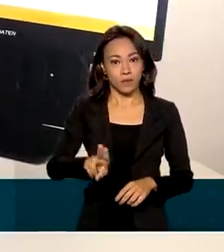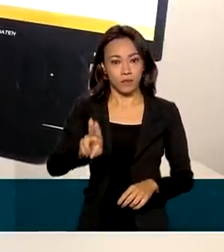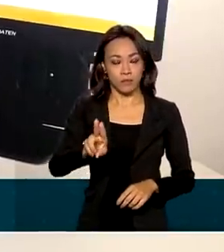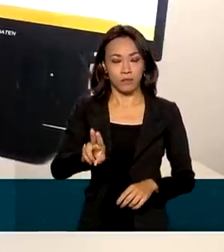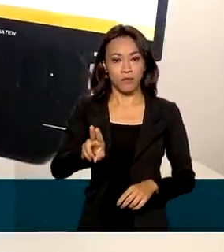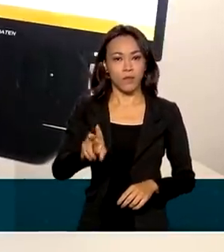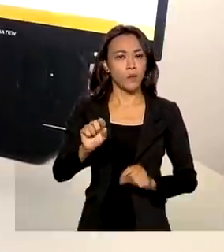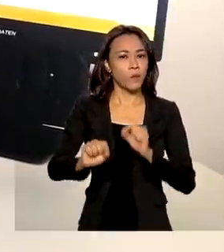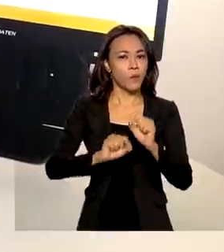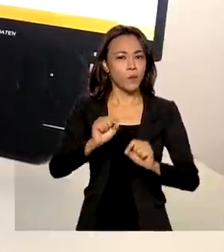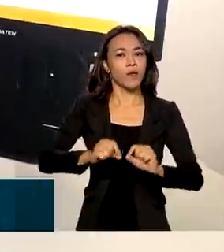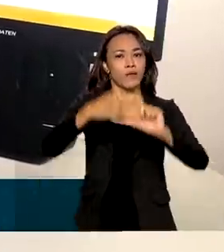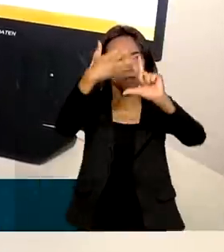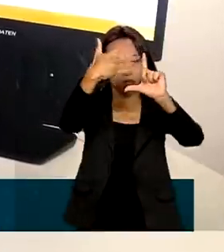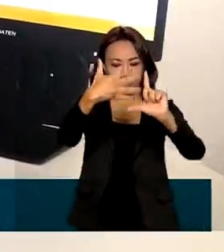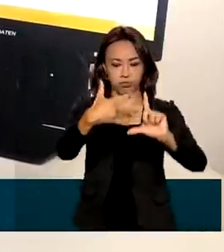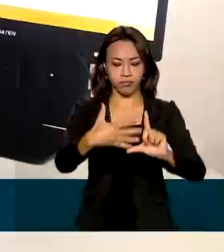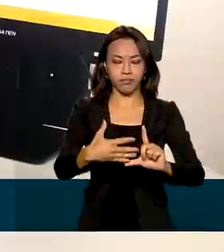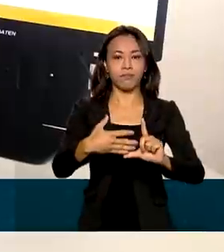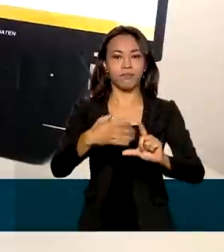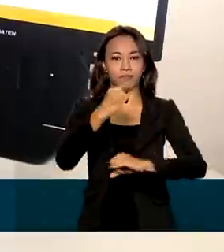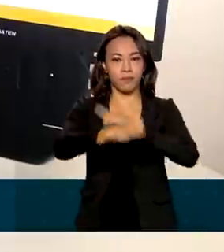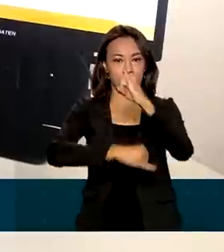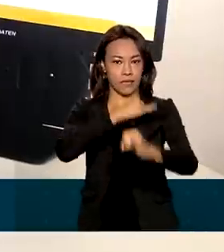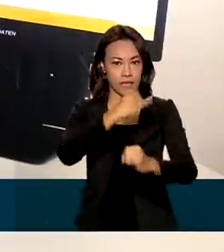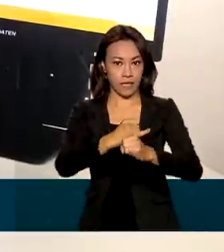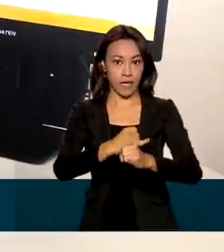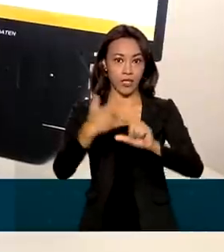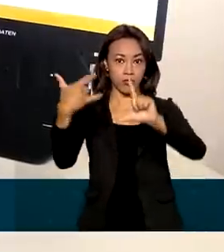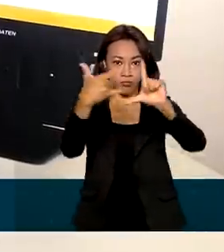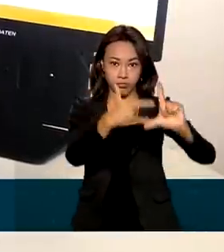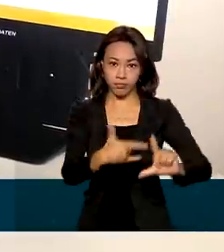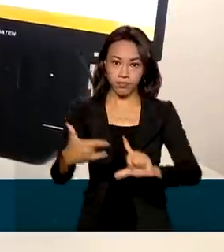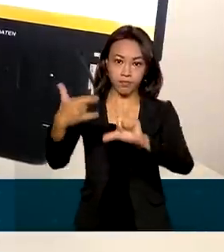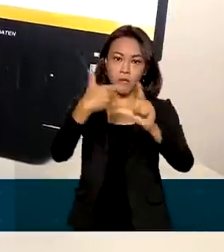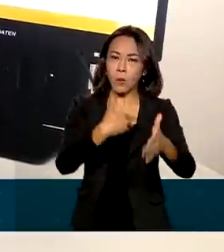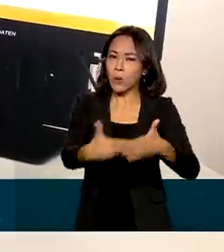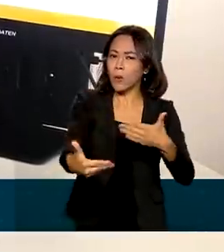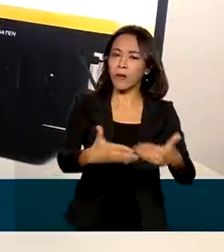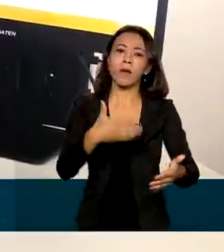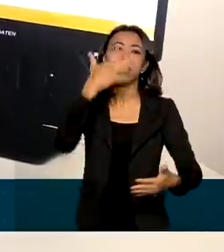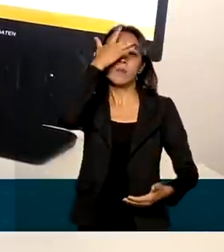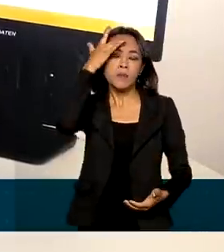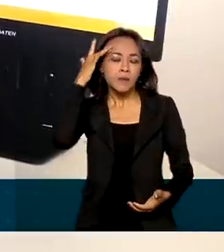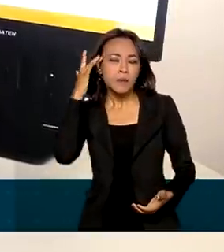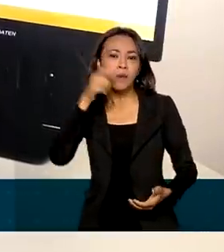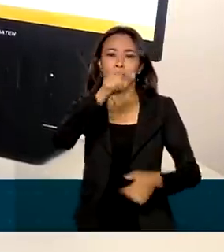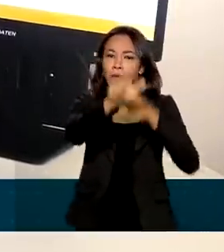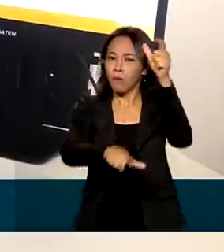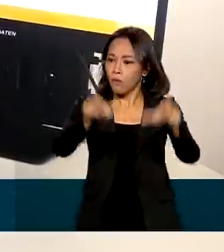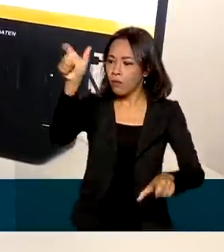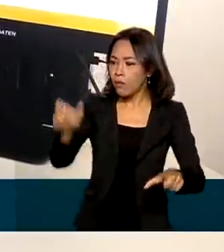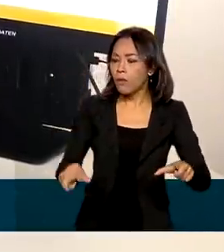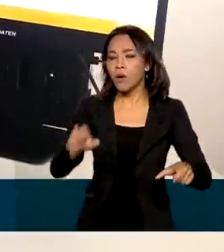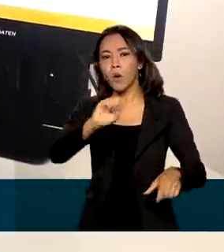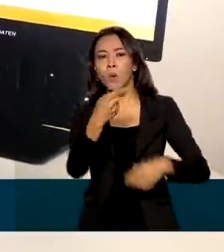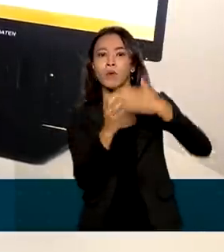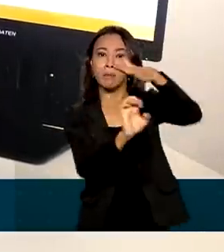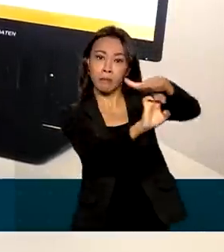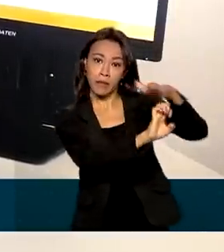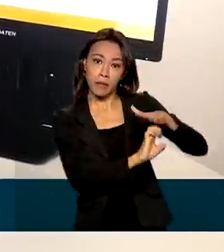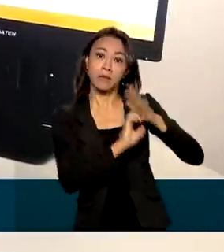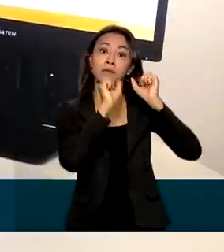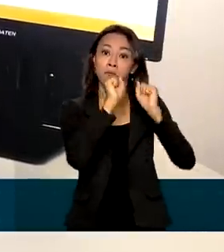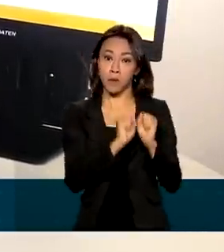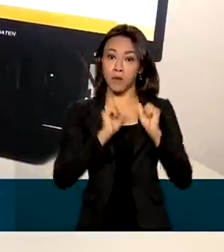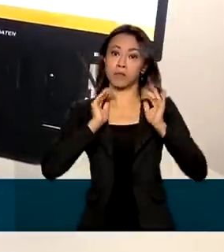no formato eletrônico, onde qualquer cidadão, pessoa física ou jurídica podem participar,